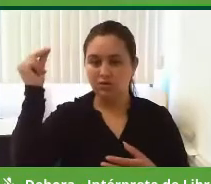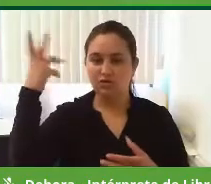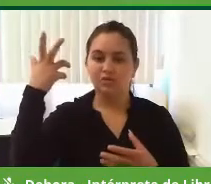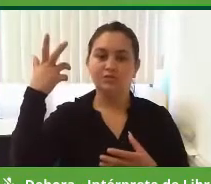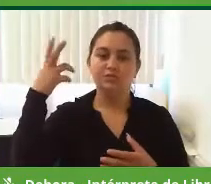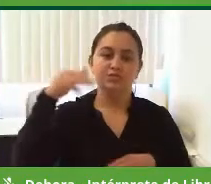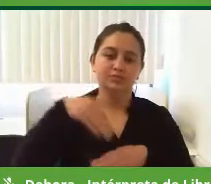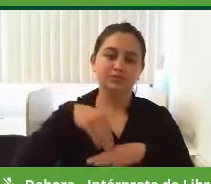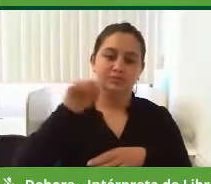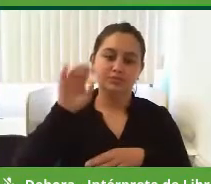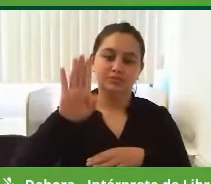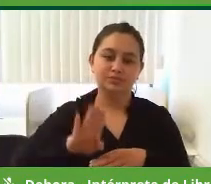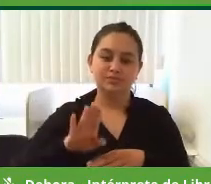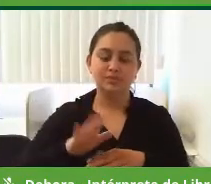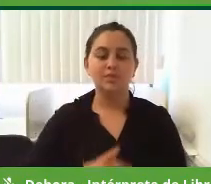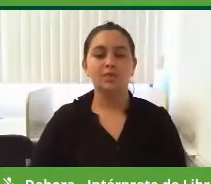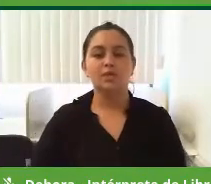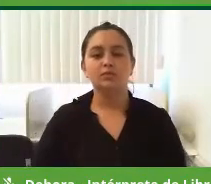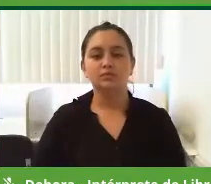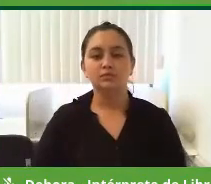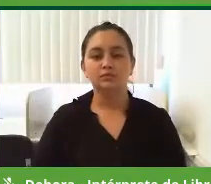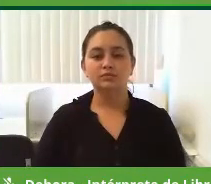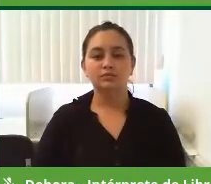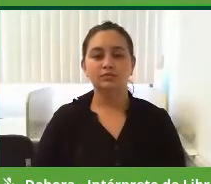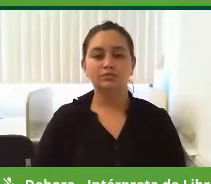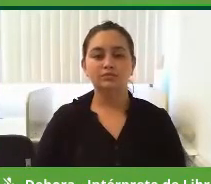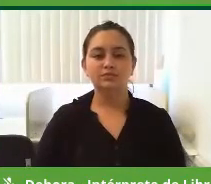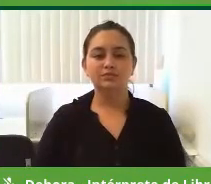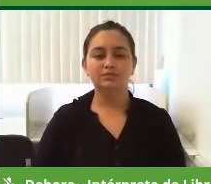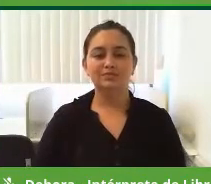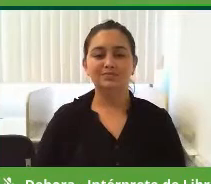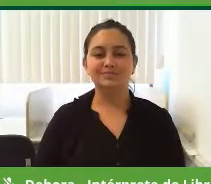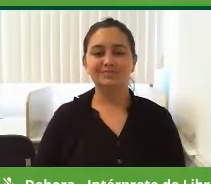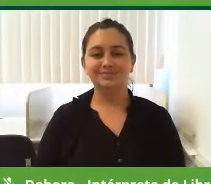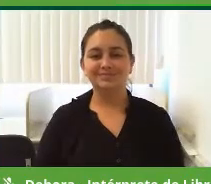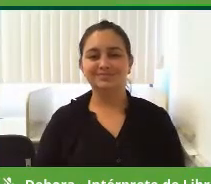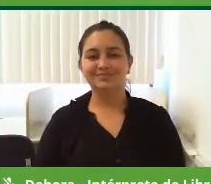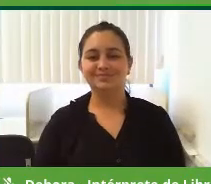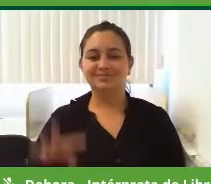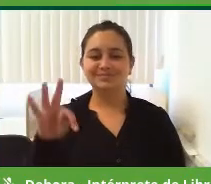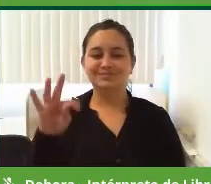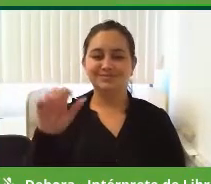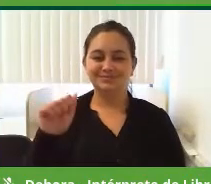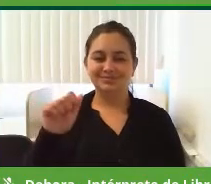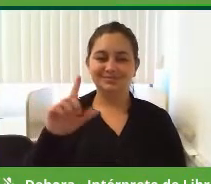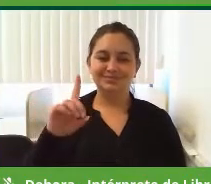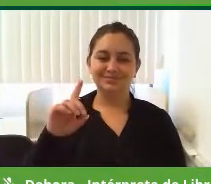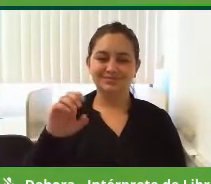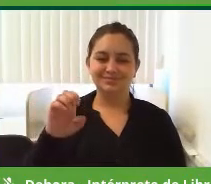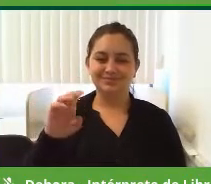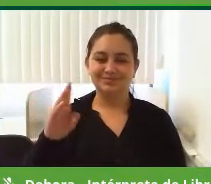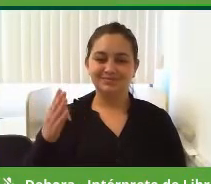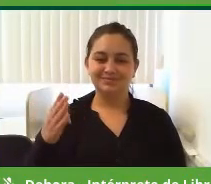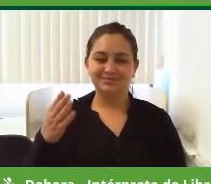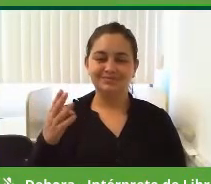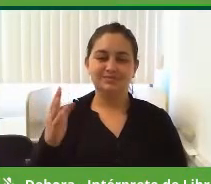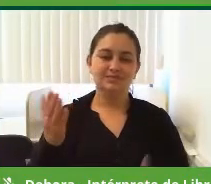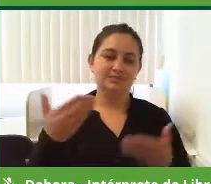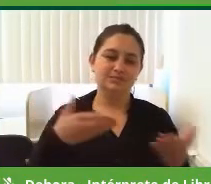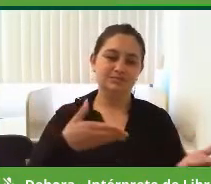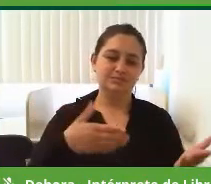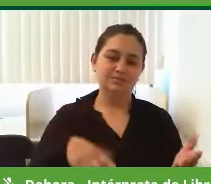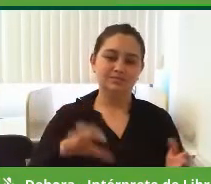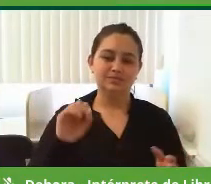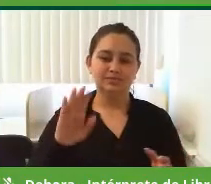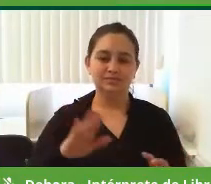hoje, entrevistado pela Univille, é o candidato Tadeu do Nascimento. Tadeu chegou em São Bento do Sul no